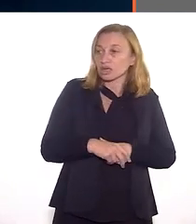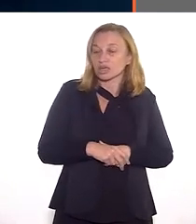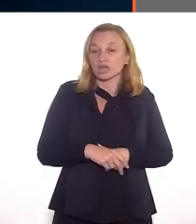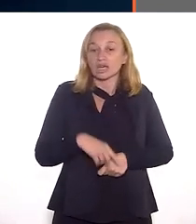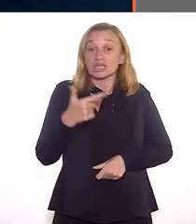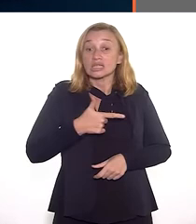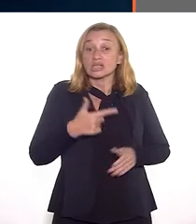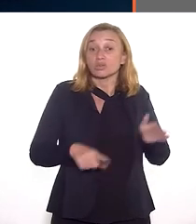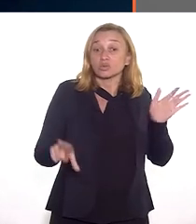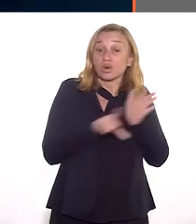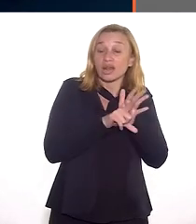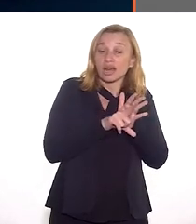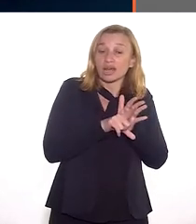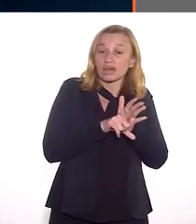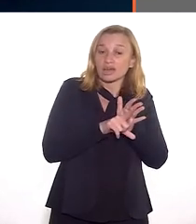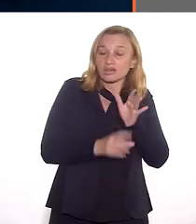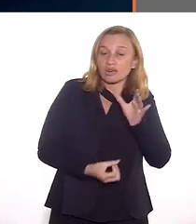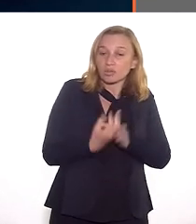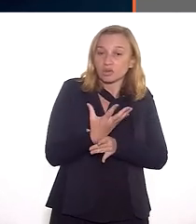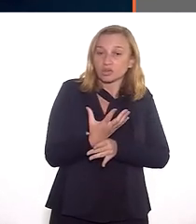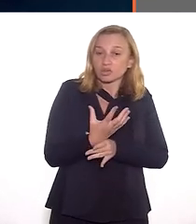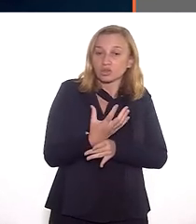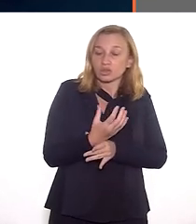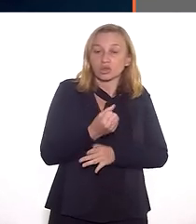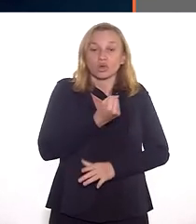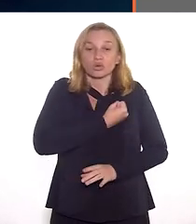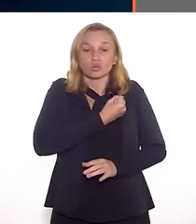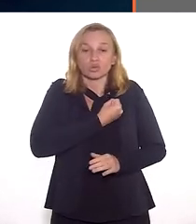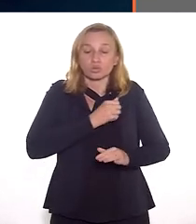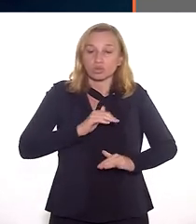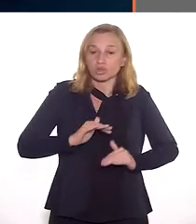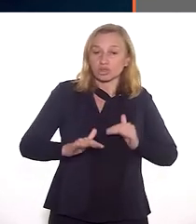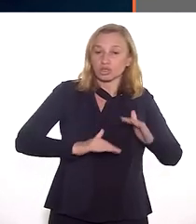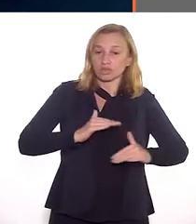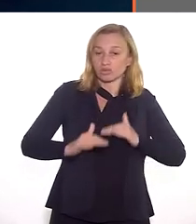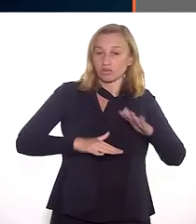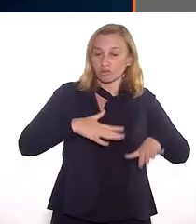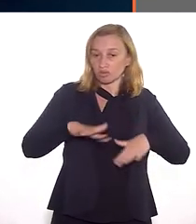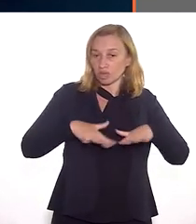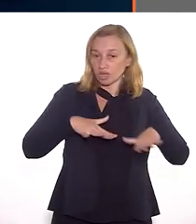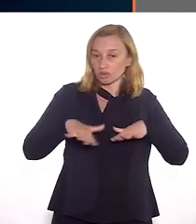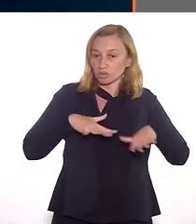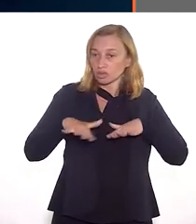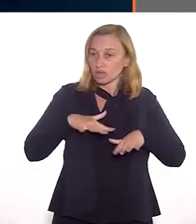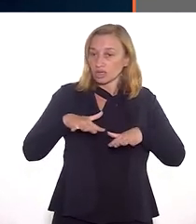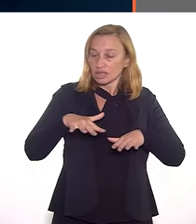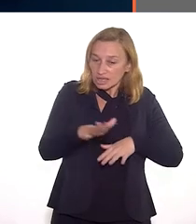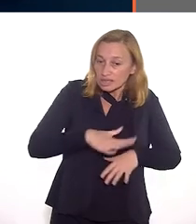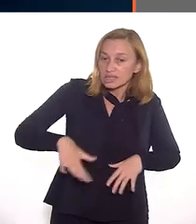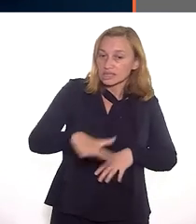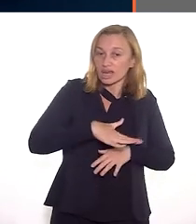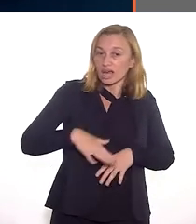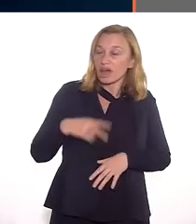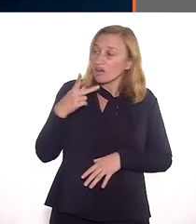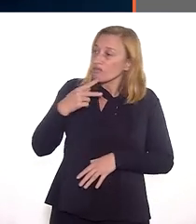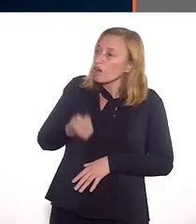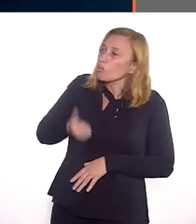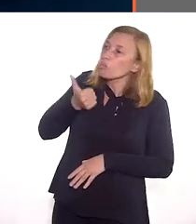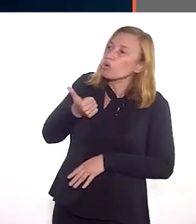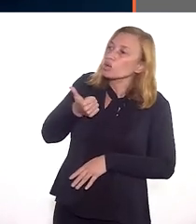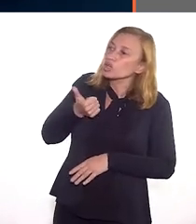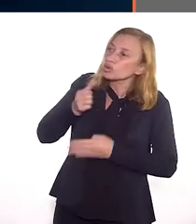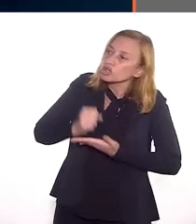enfim. Isso depois também, segundo a lei, vai produzir um índice de desenvolvimento nessas áreas. Fala um pouquinho sobre